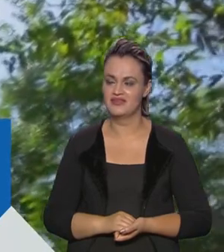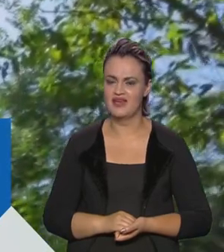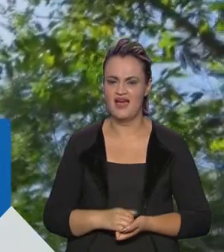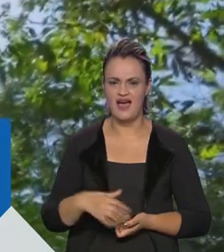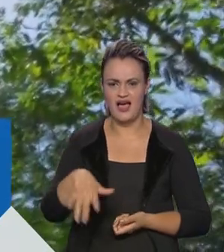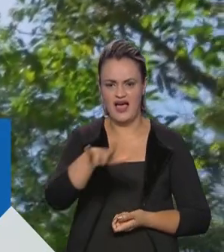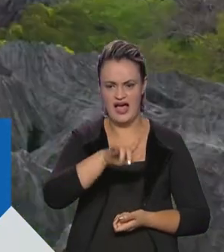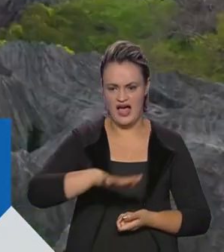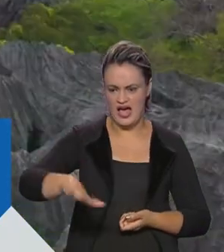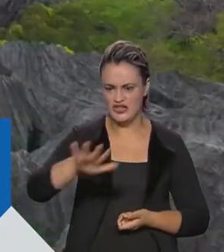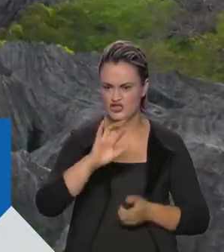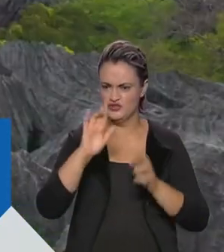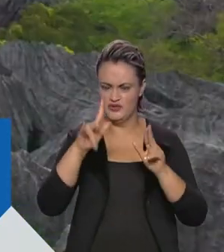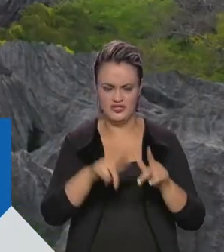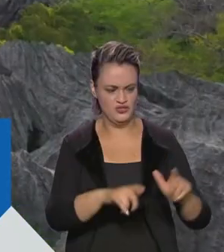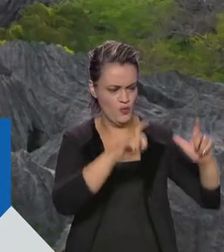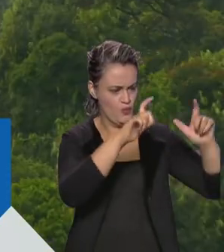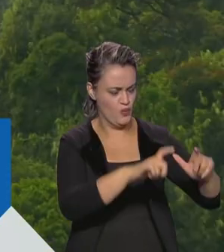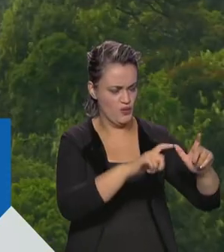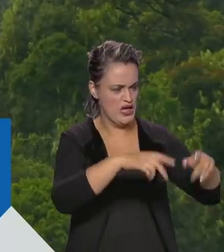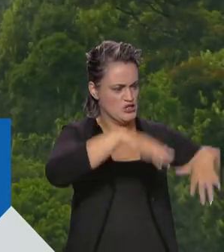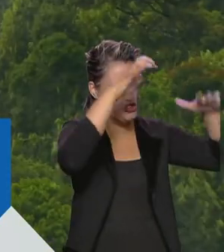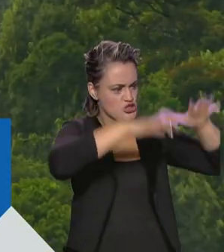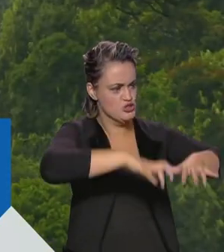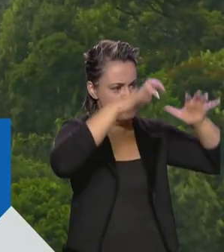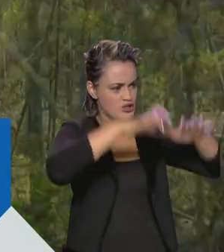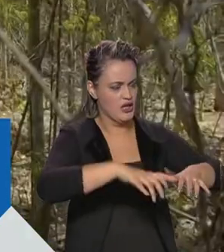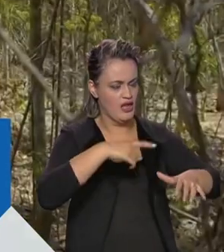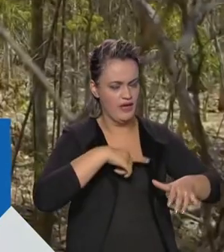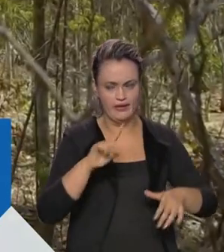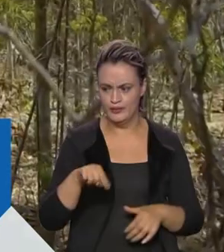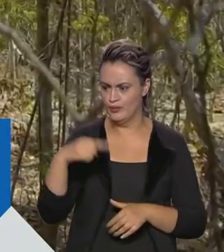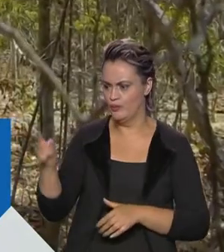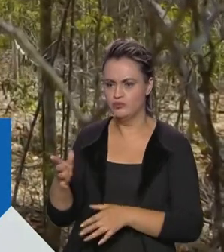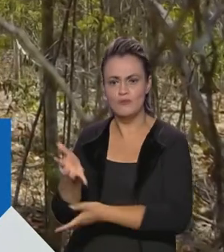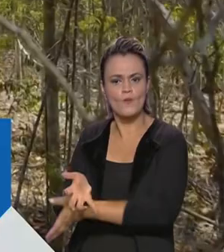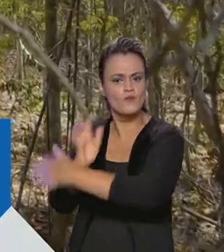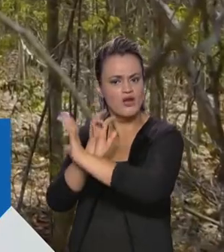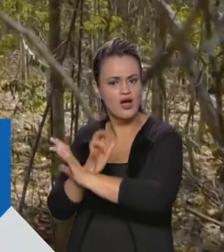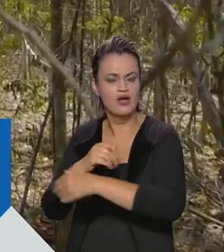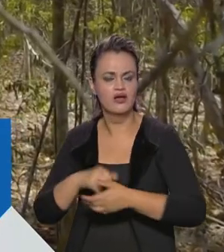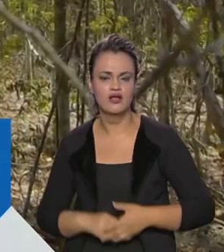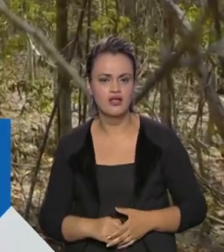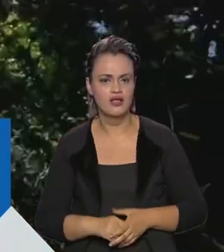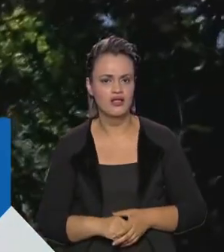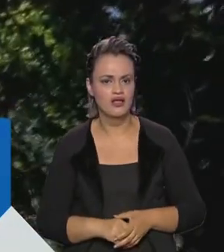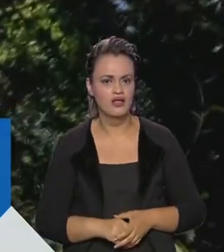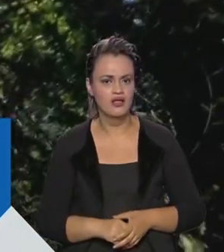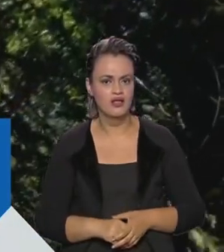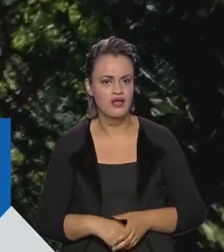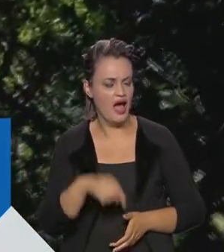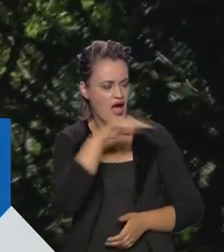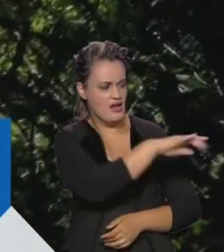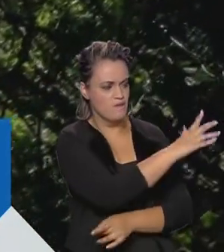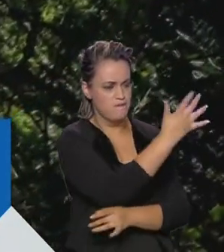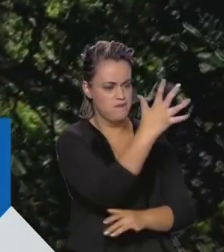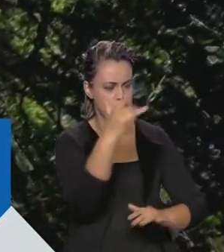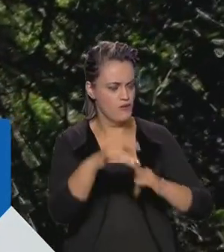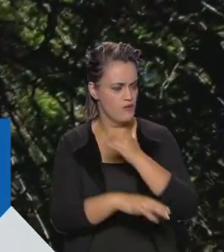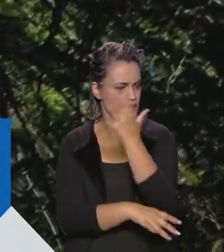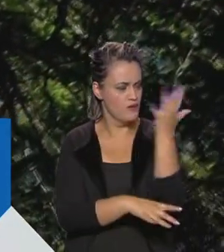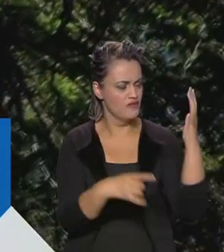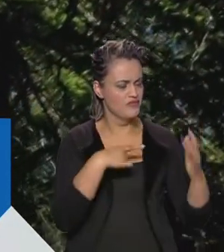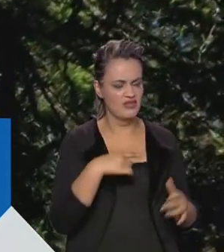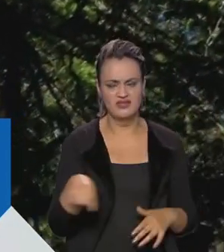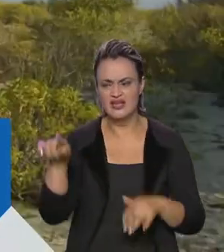uma terra de extremos. Lar de tempestades tropicais e de secas impiedosas. De luxuosas